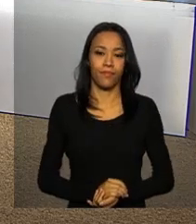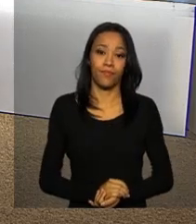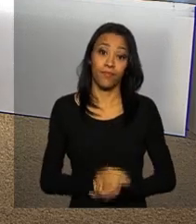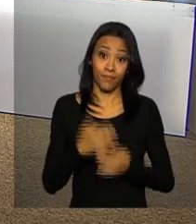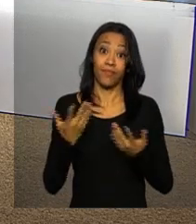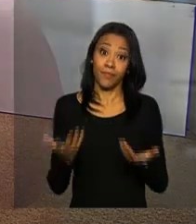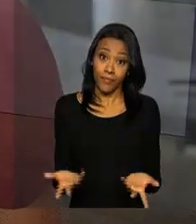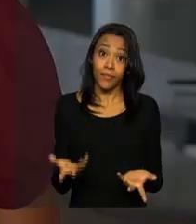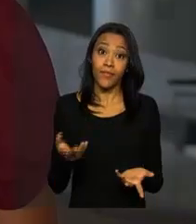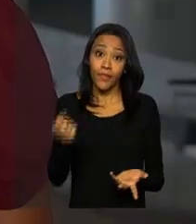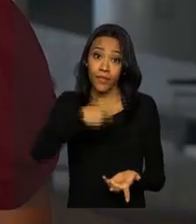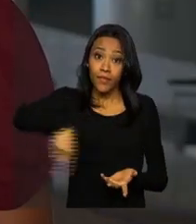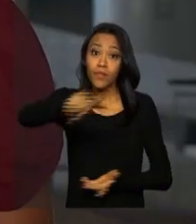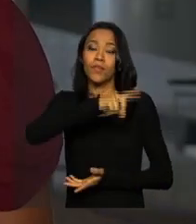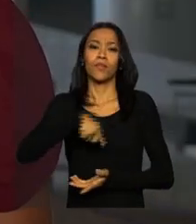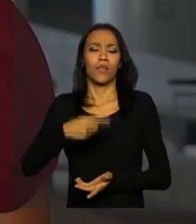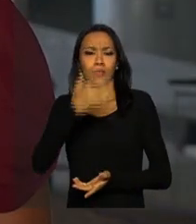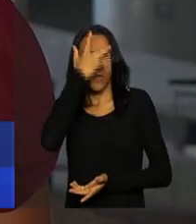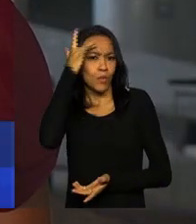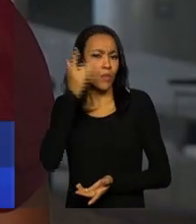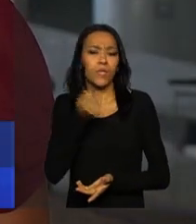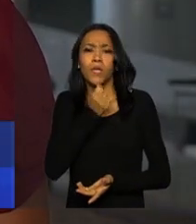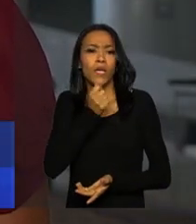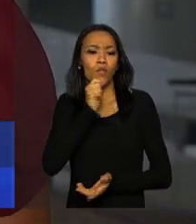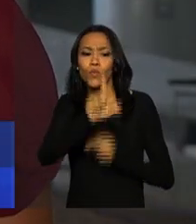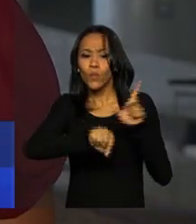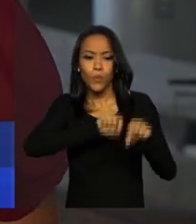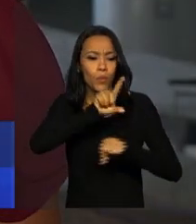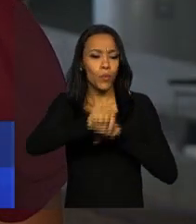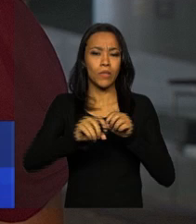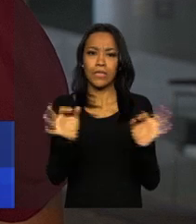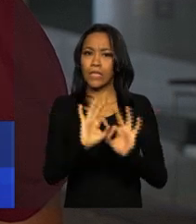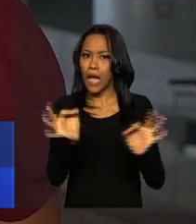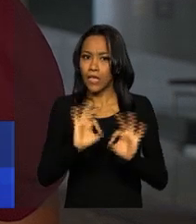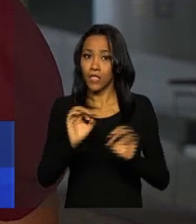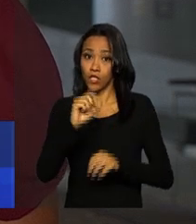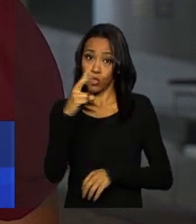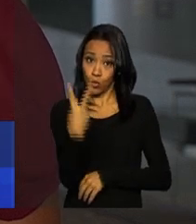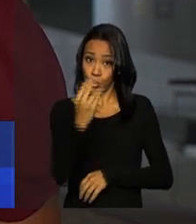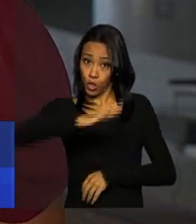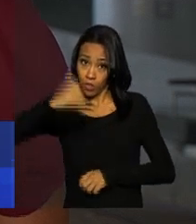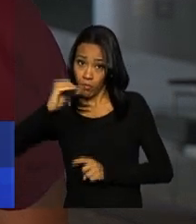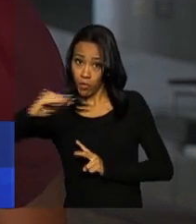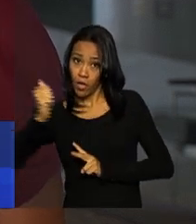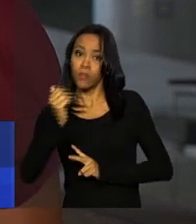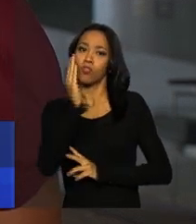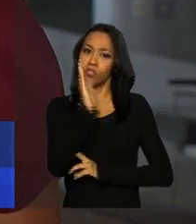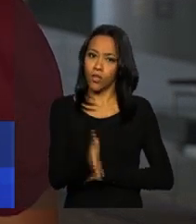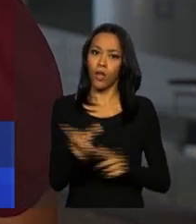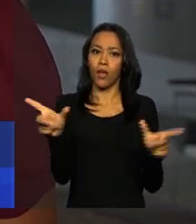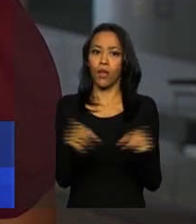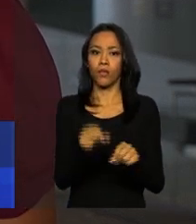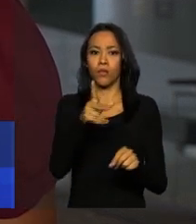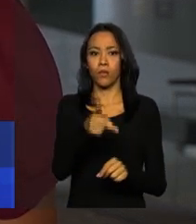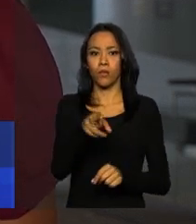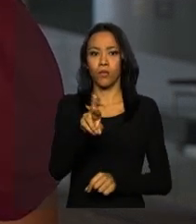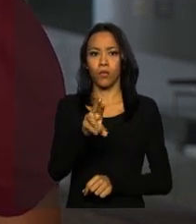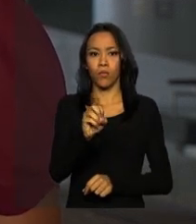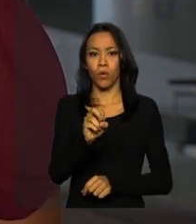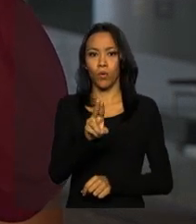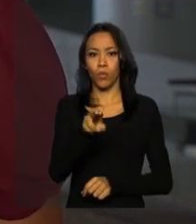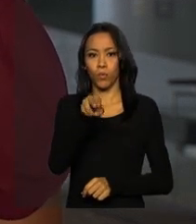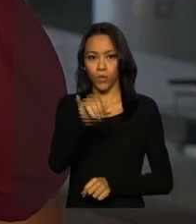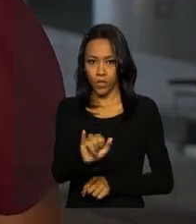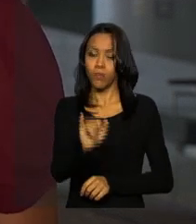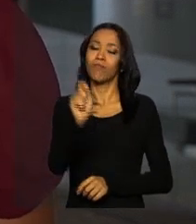Pois é, Jaime, os estudantes que não foram selecionados em nenhuma das duas chamadas que já houve do ProUni, e o programa Universidade para Todos,